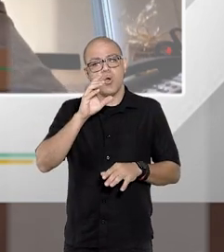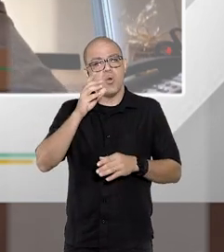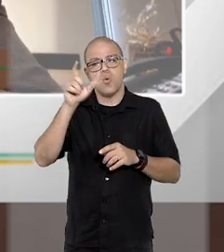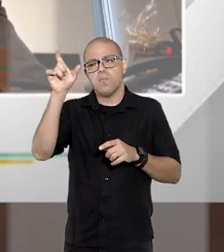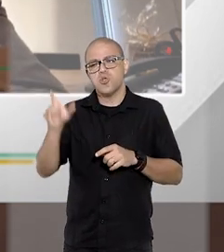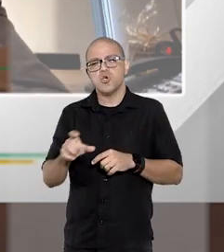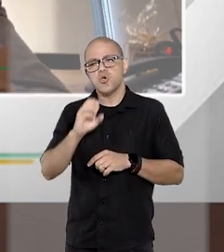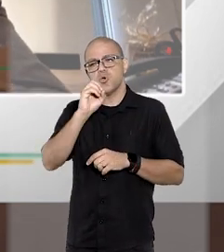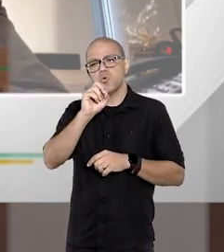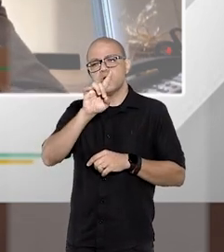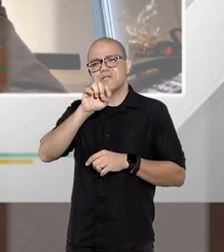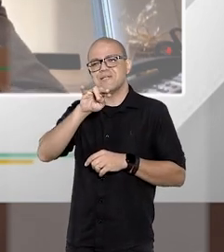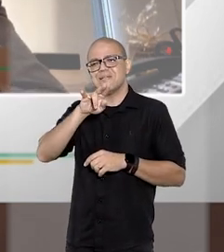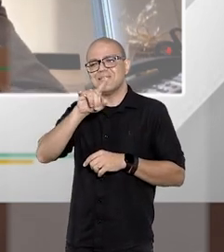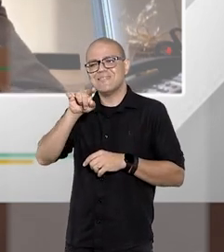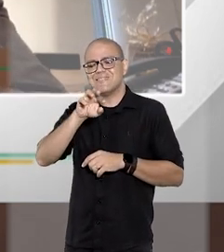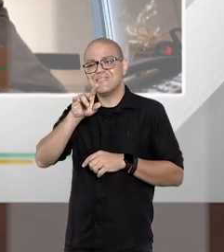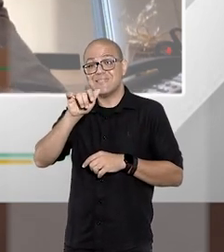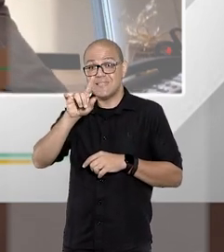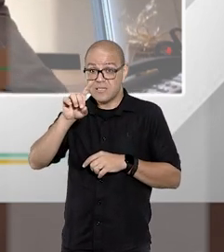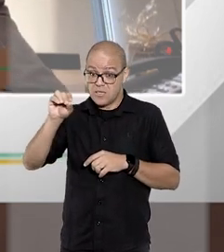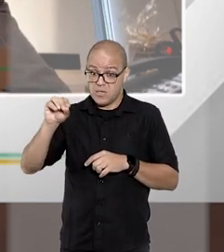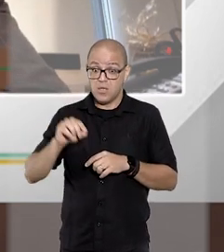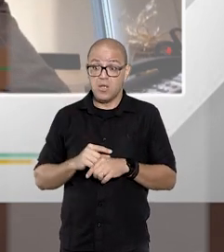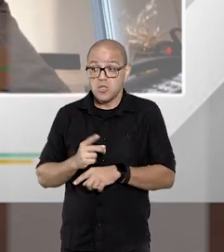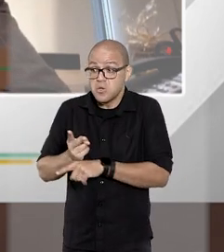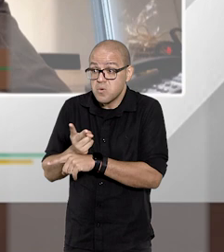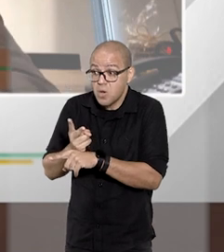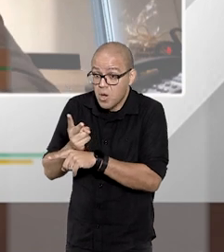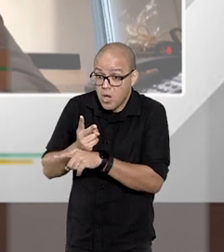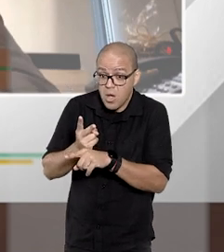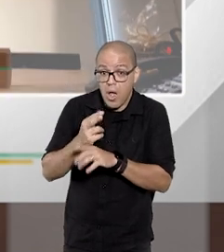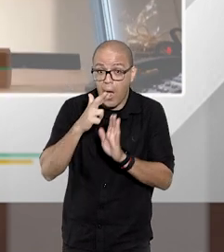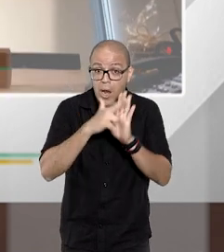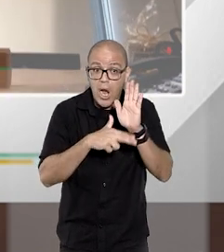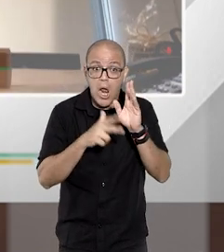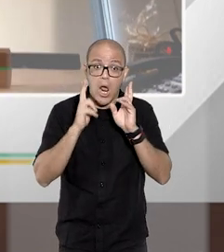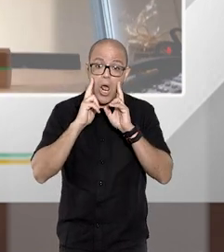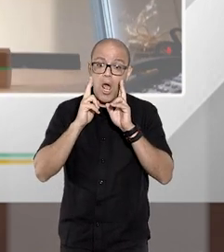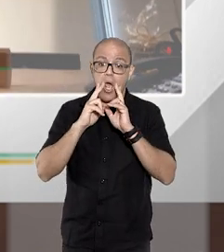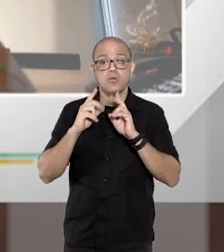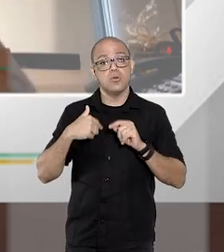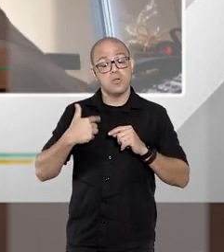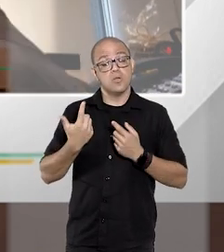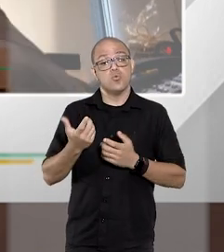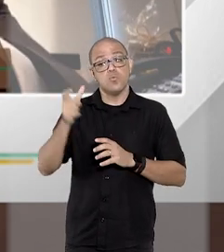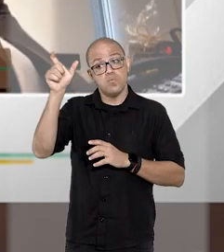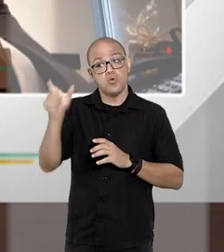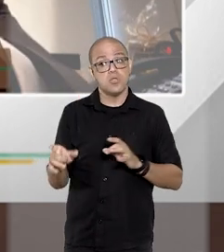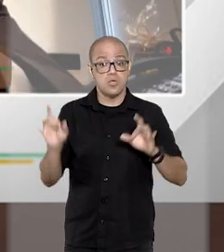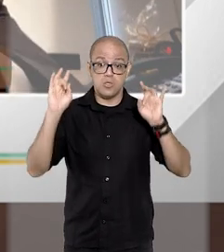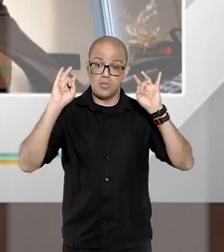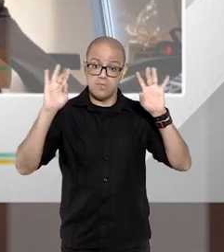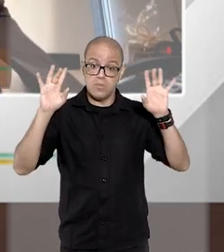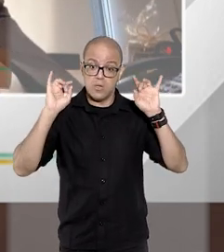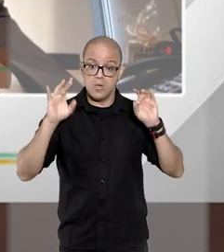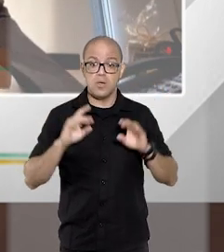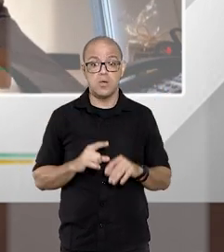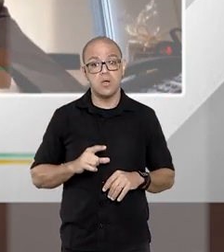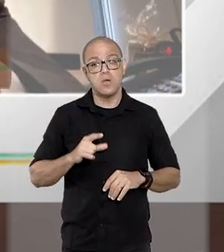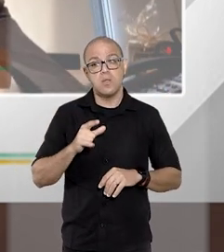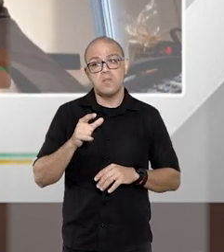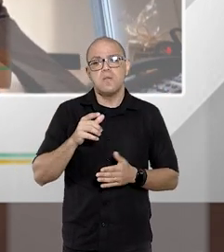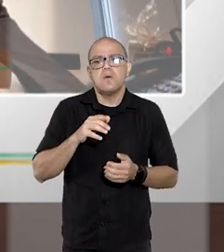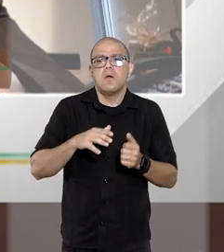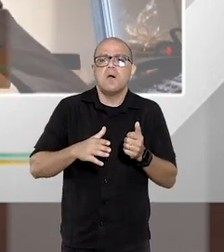ordinalizado eu não quero um modelo em que eu tenha que buscar ali o regramento comum eu quero um modelo especial eu quero um modelo